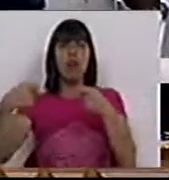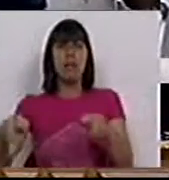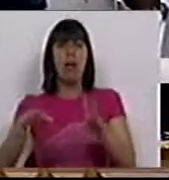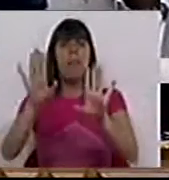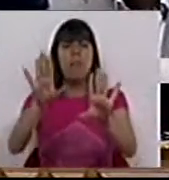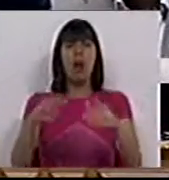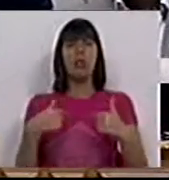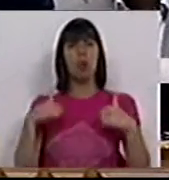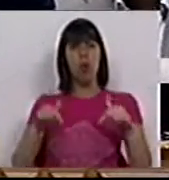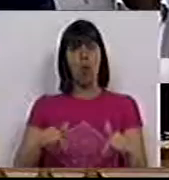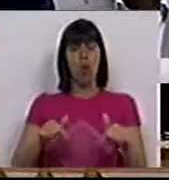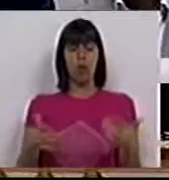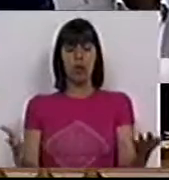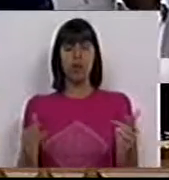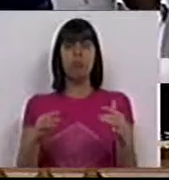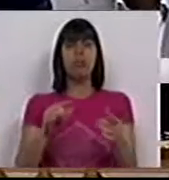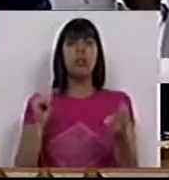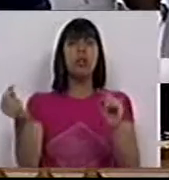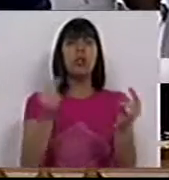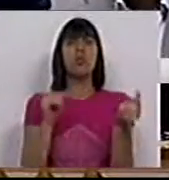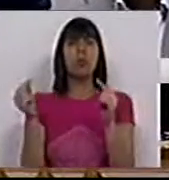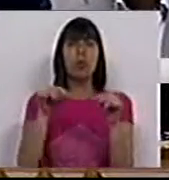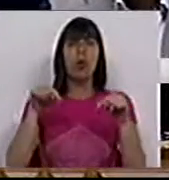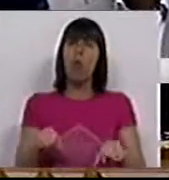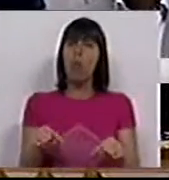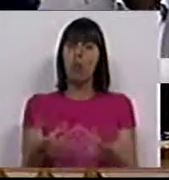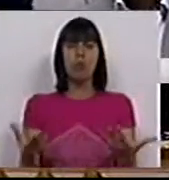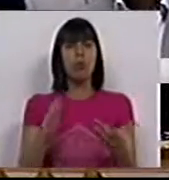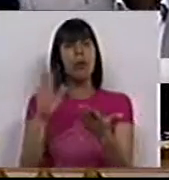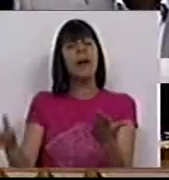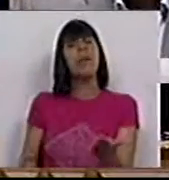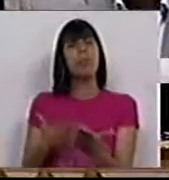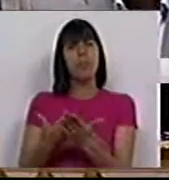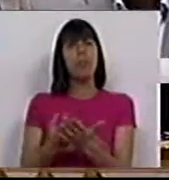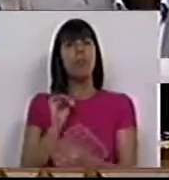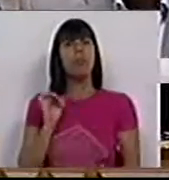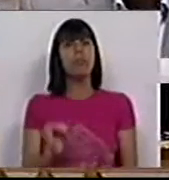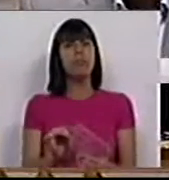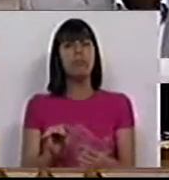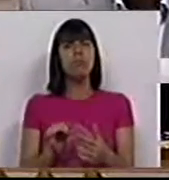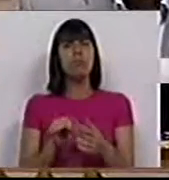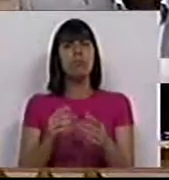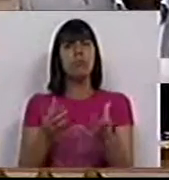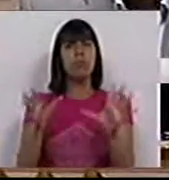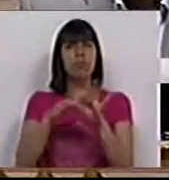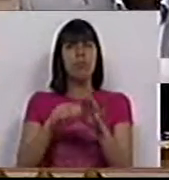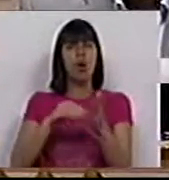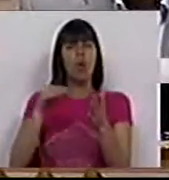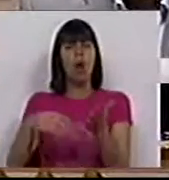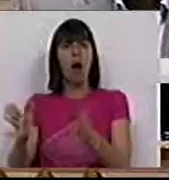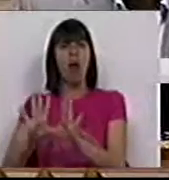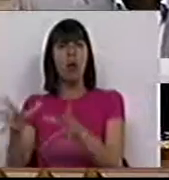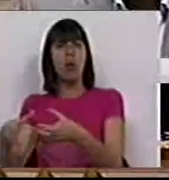Bem, mas o que hoje estamos aqui a discutir é uma proposta que visa implodir a